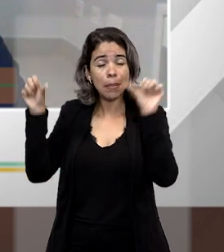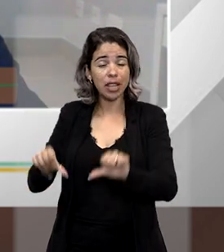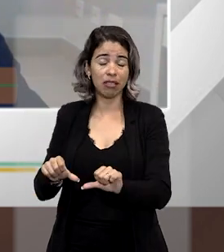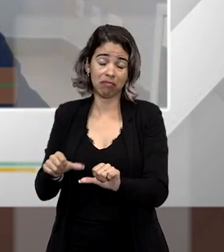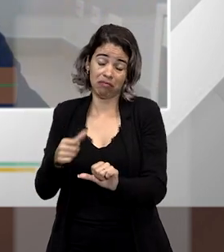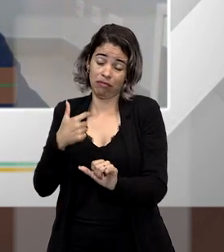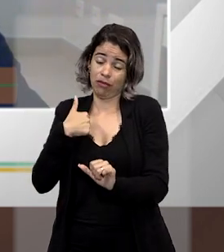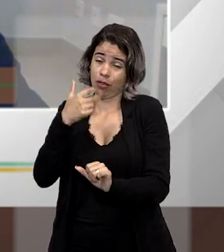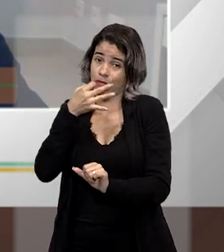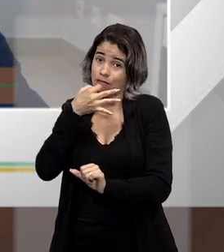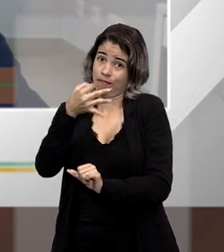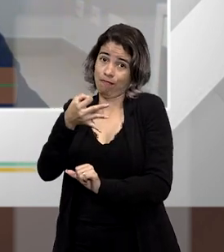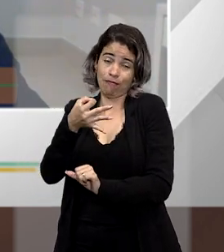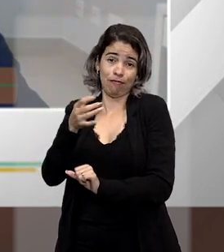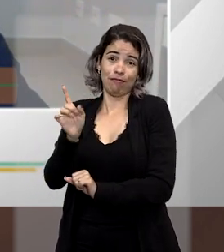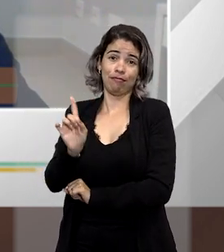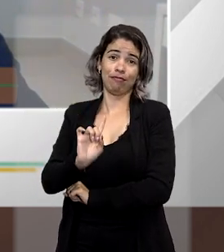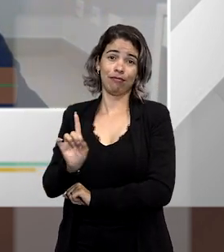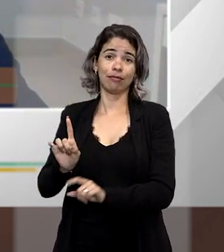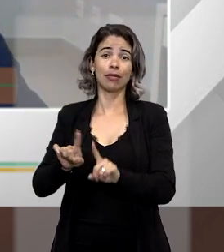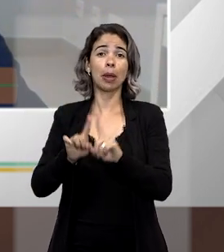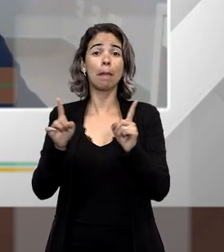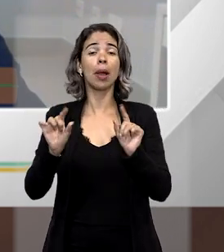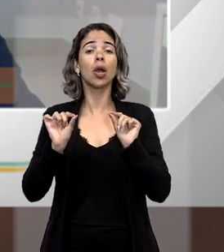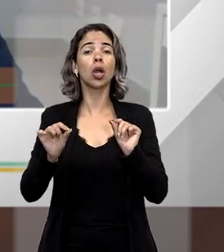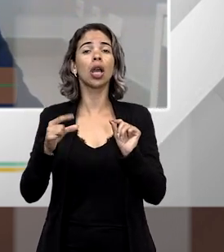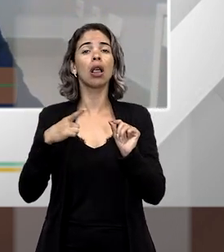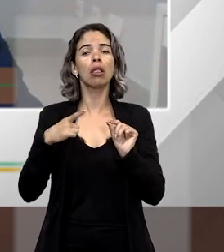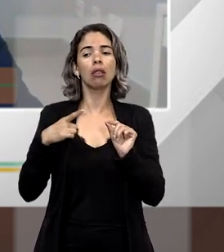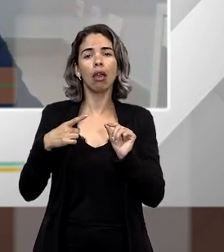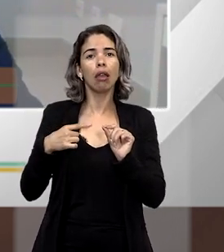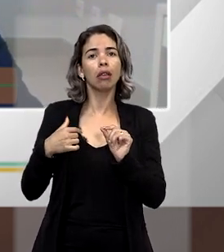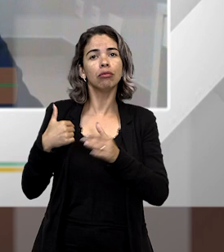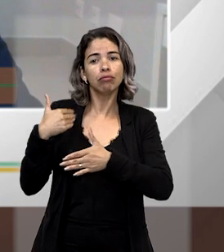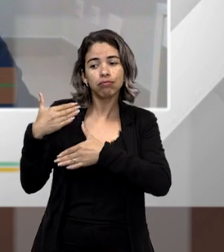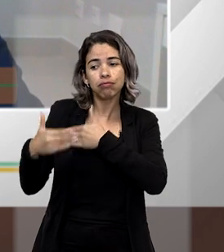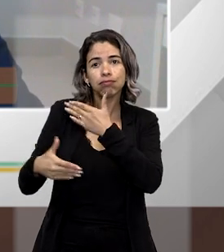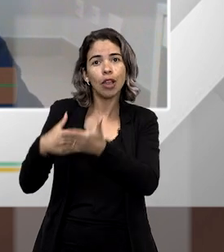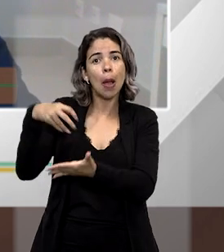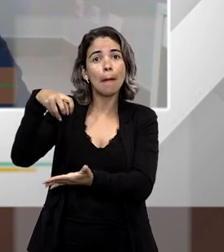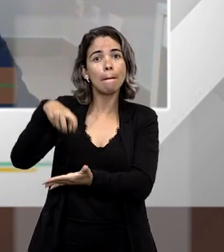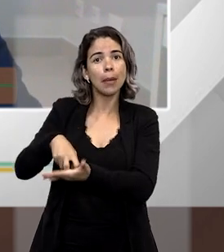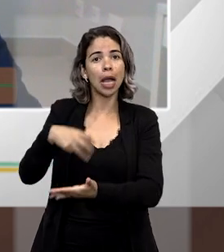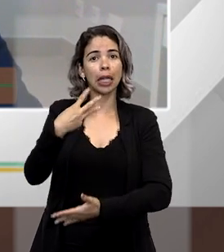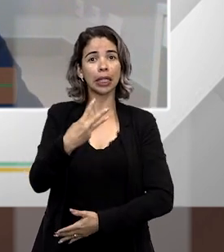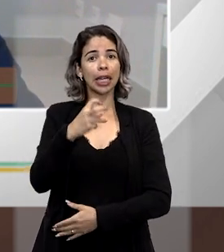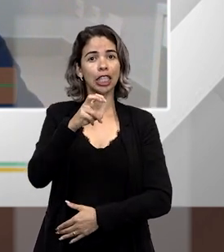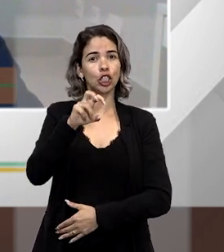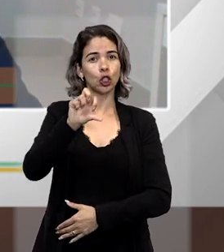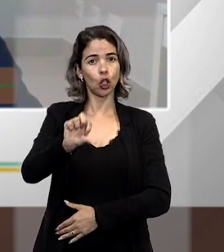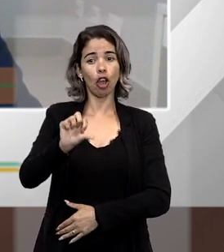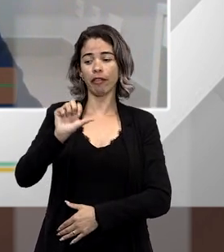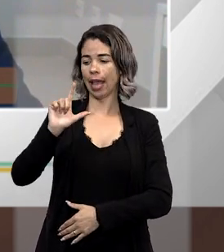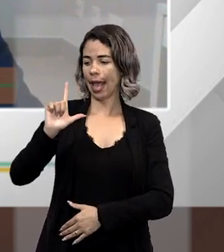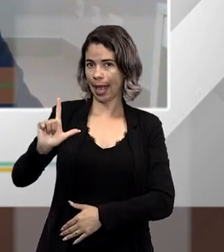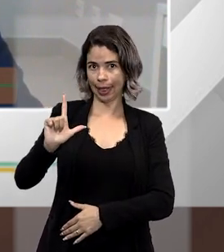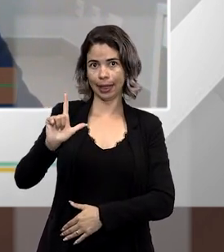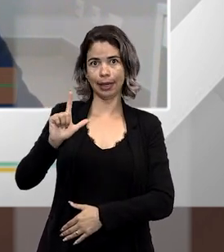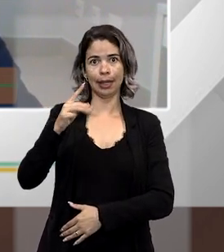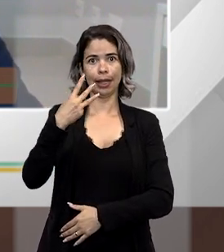severa, e curiosamente o legislador faz uma progressão criminosa às avessas no 359L e